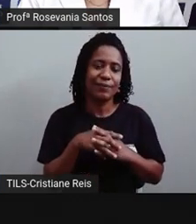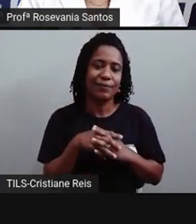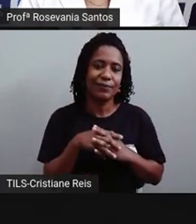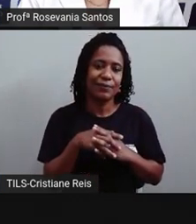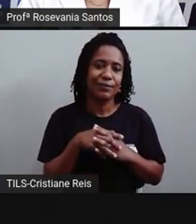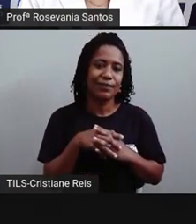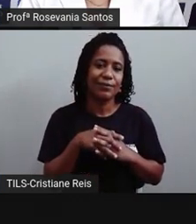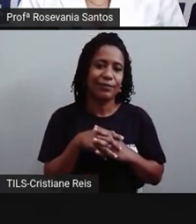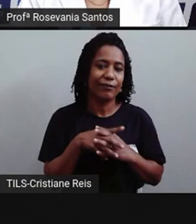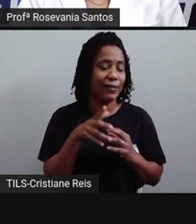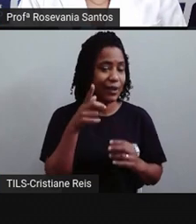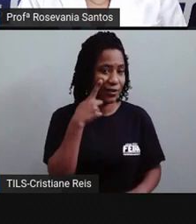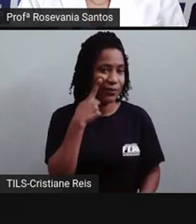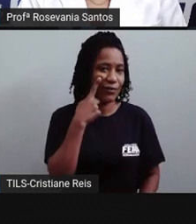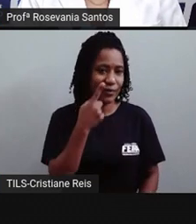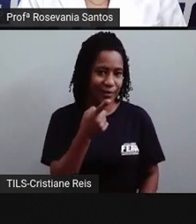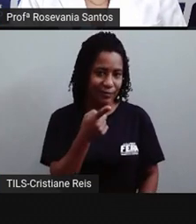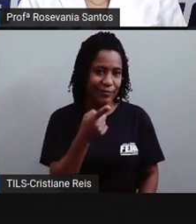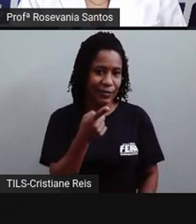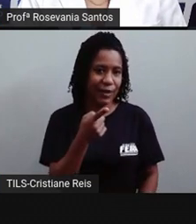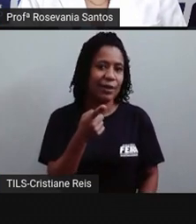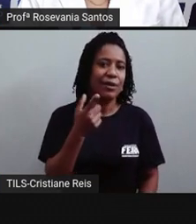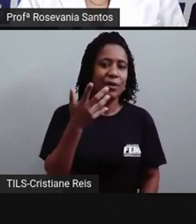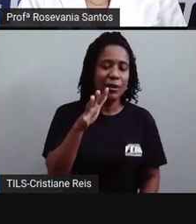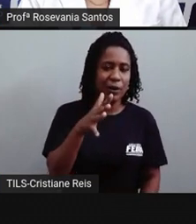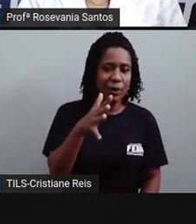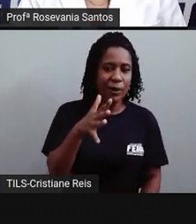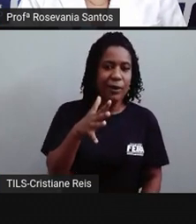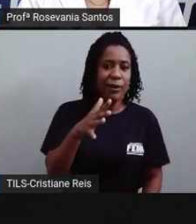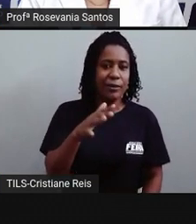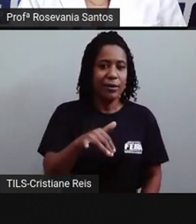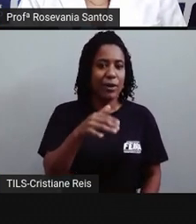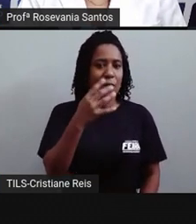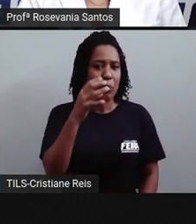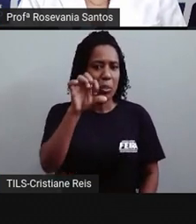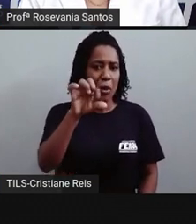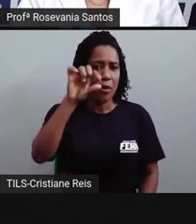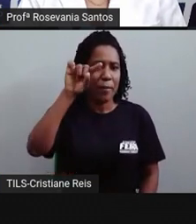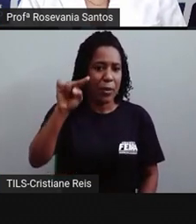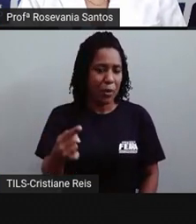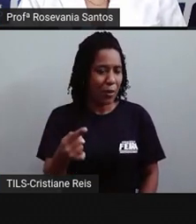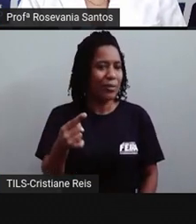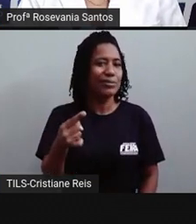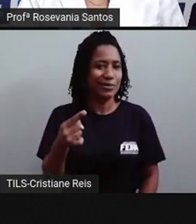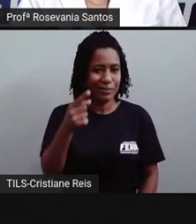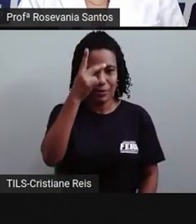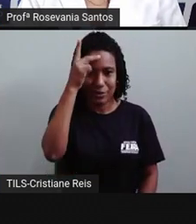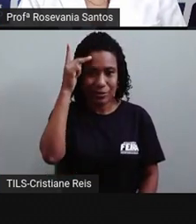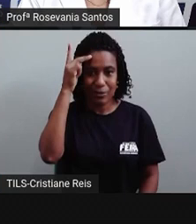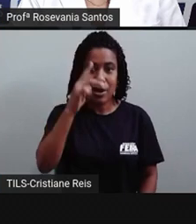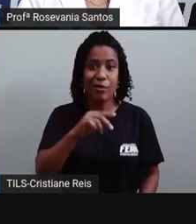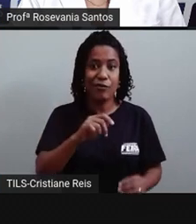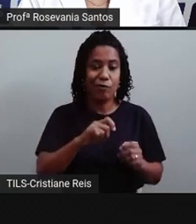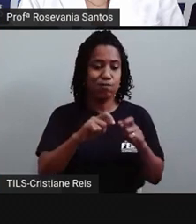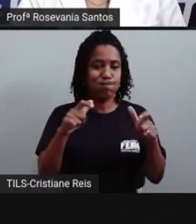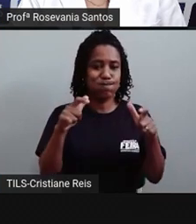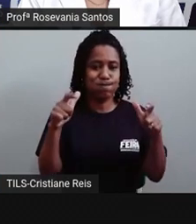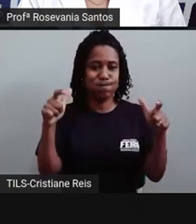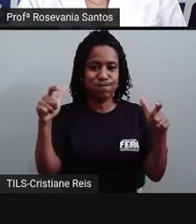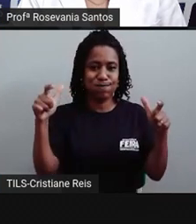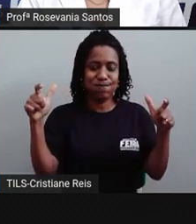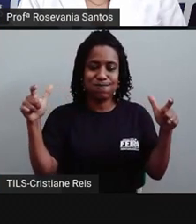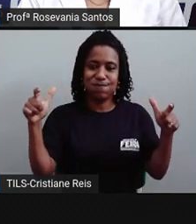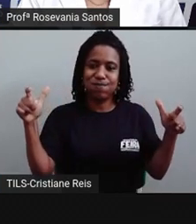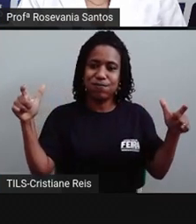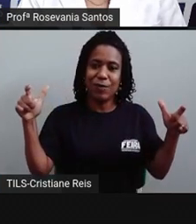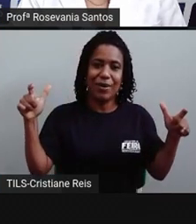seta, tá vendo? A gente tinha aqui 9 milhões de habitantes, e foi subindo, subindo, subindo, subindo, subindo,